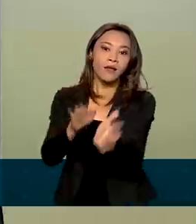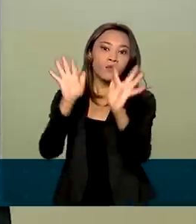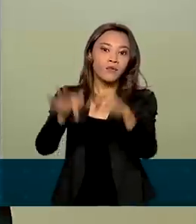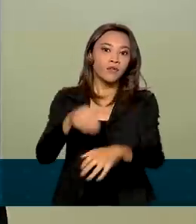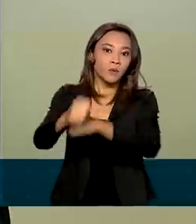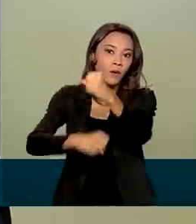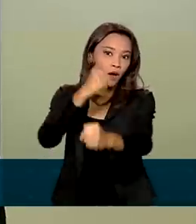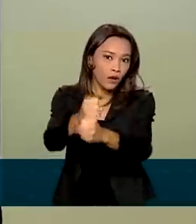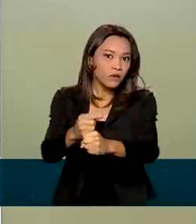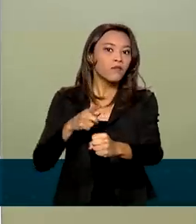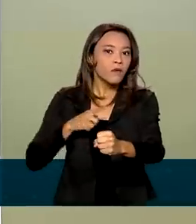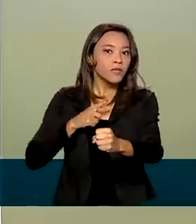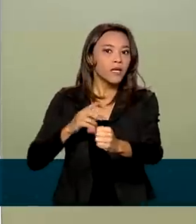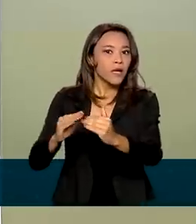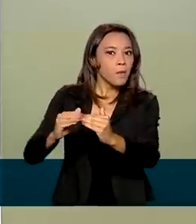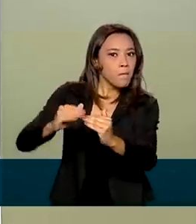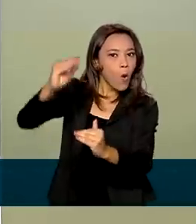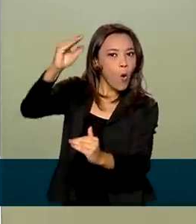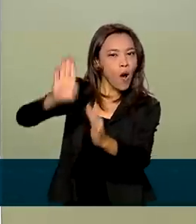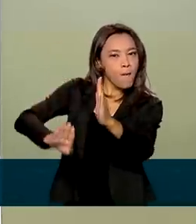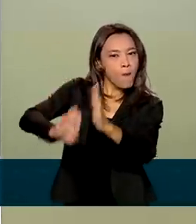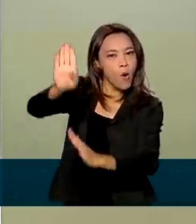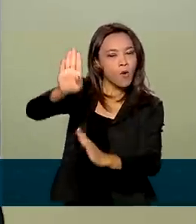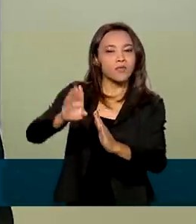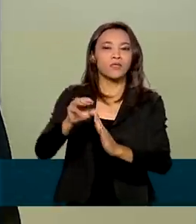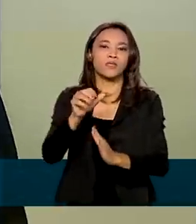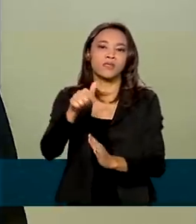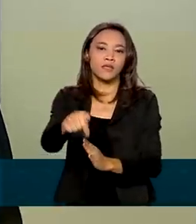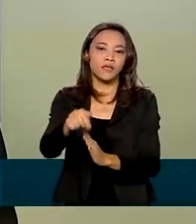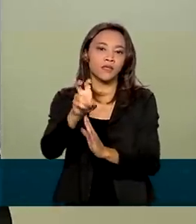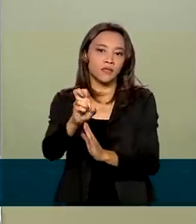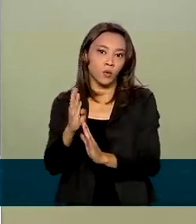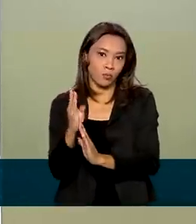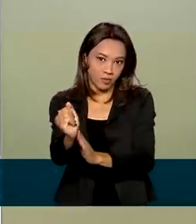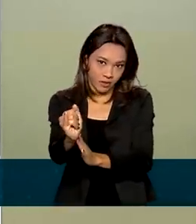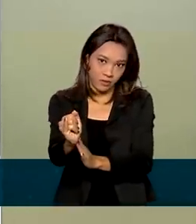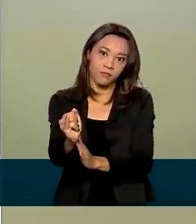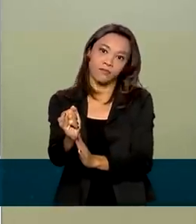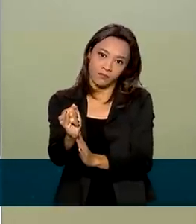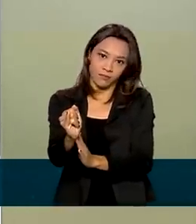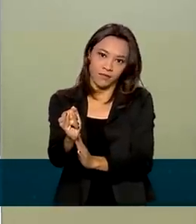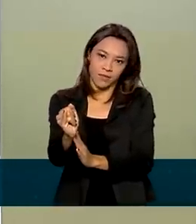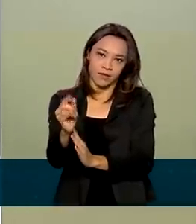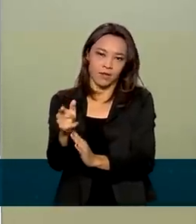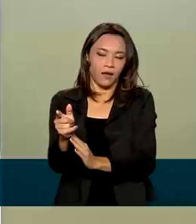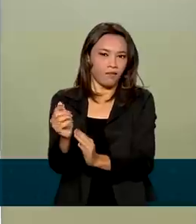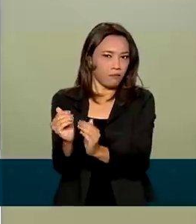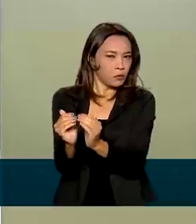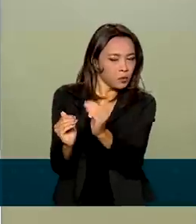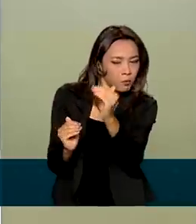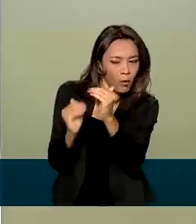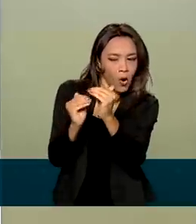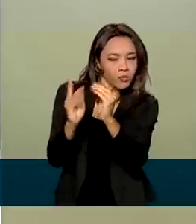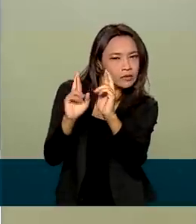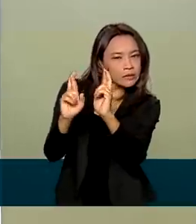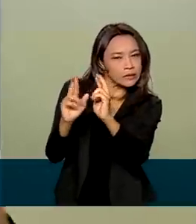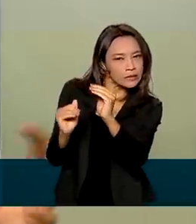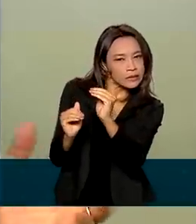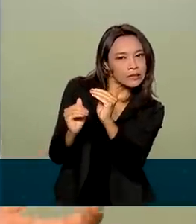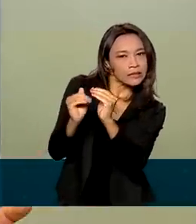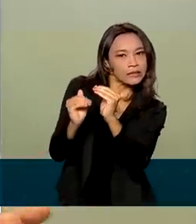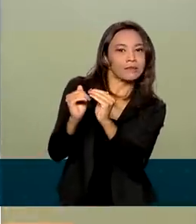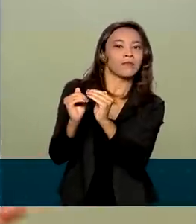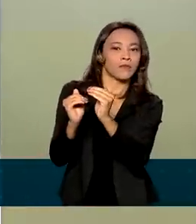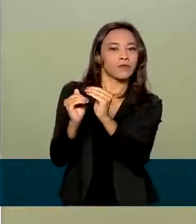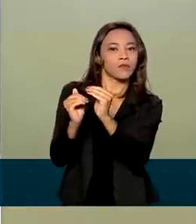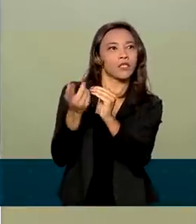teremos, então, um superávit recorde de 75 bilhões de dólares, muito próximo das expectativas dos agentes econômicos que,